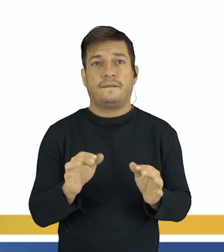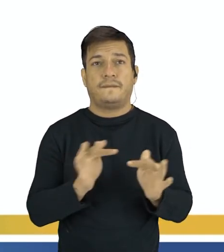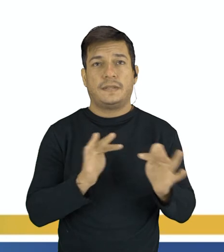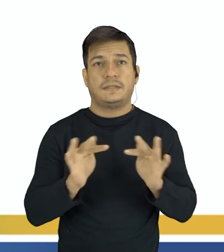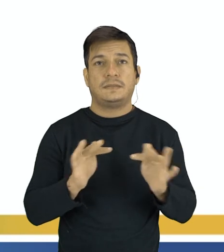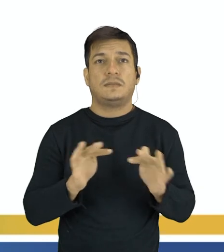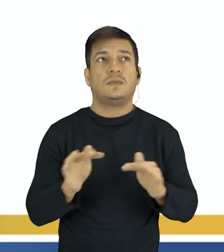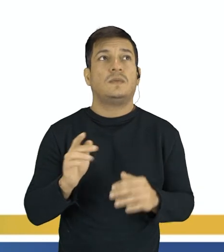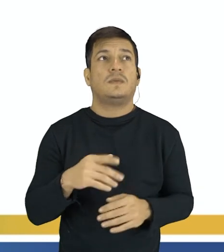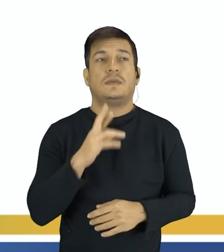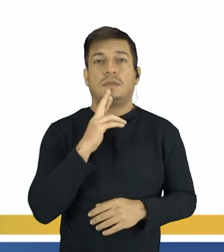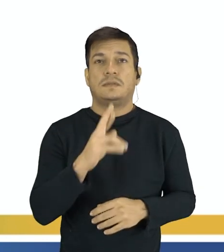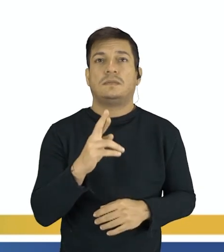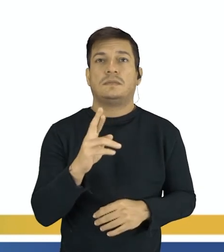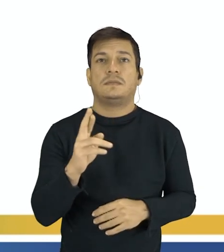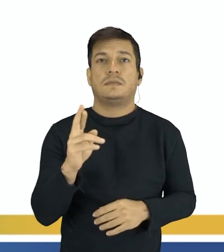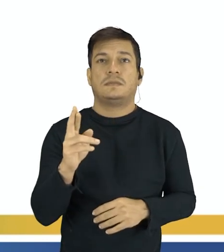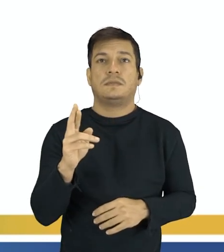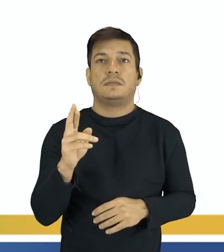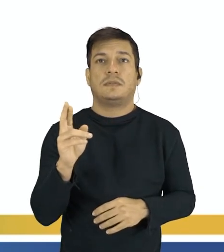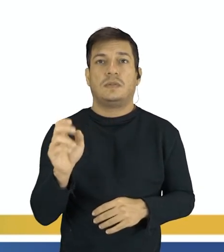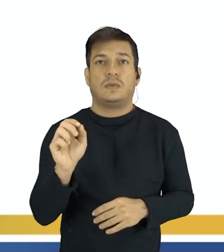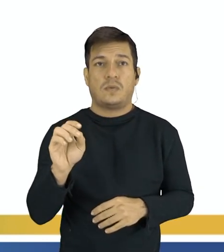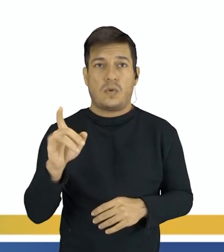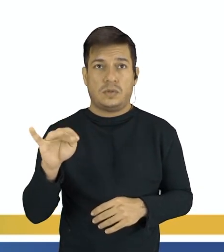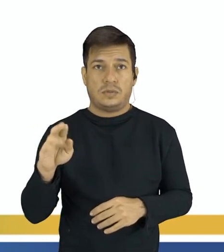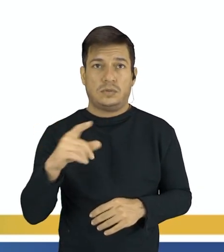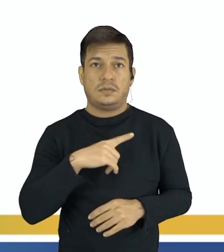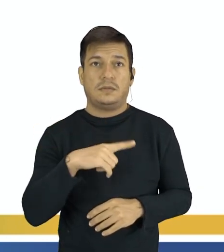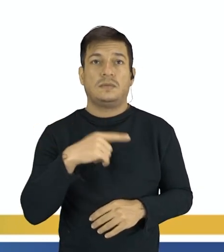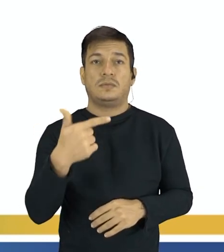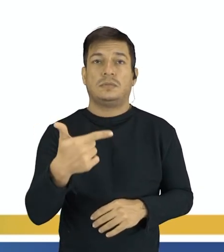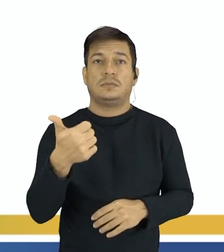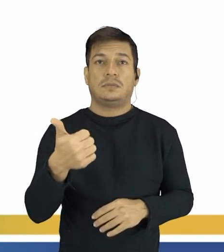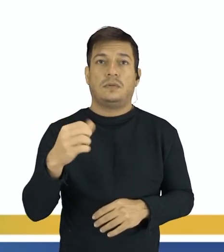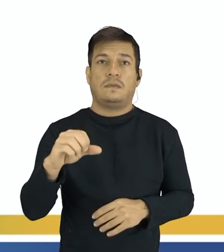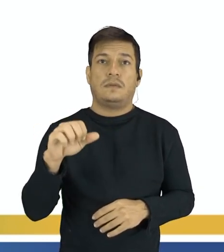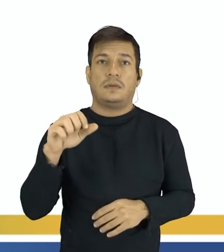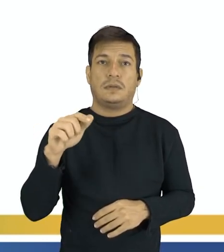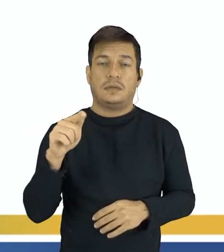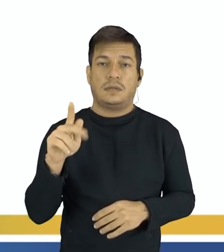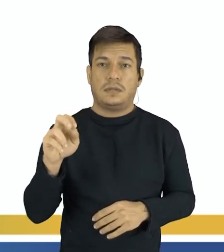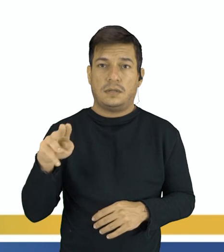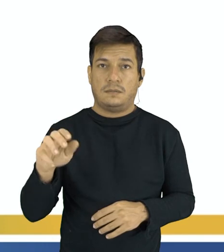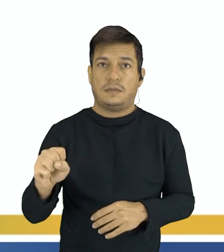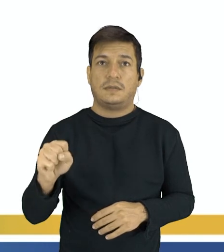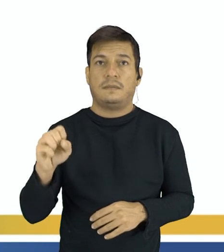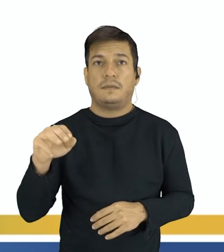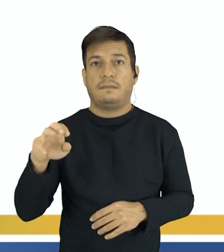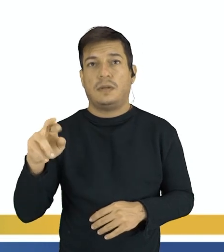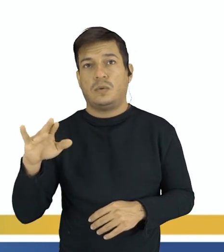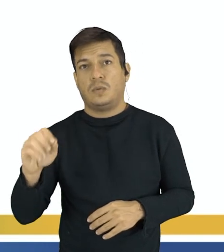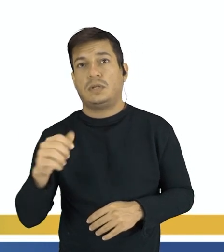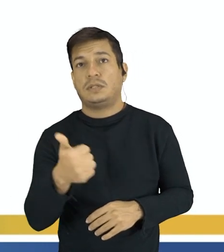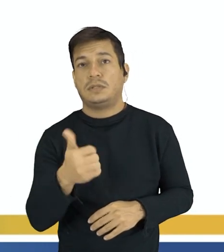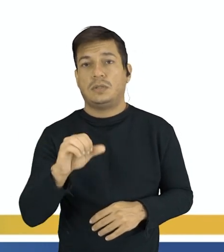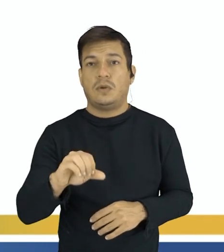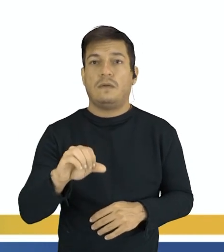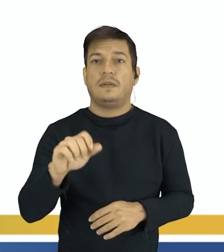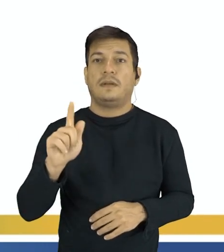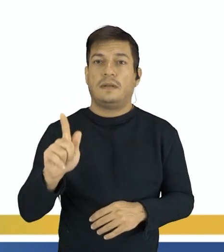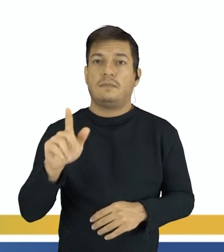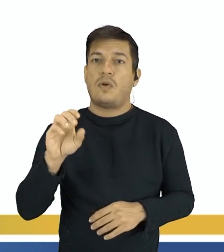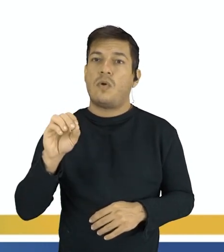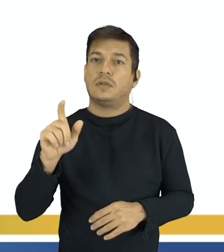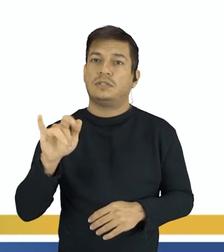resultado da decomposição total desse óxido, obtiveram-se 219 gramas de mercúrio e 19 gramas de